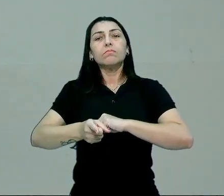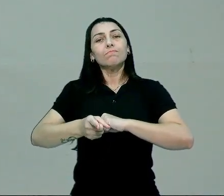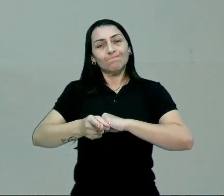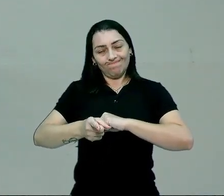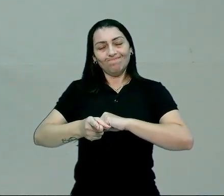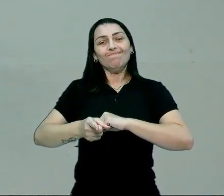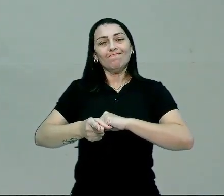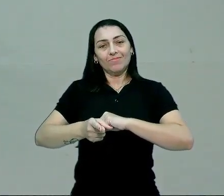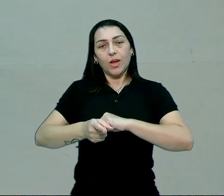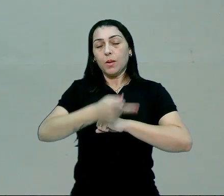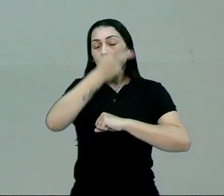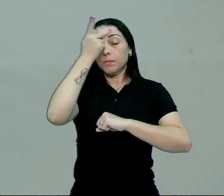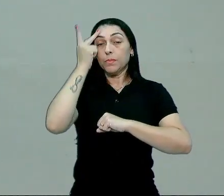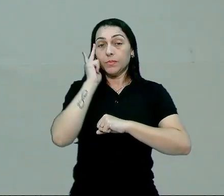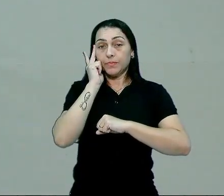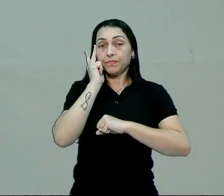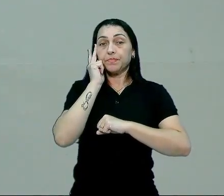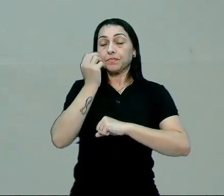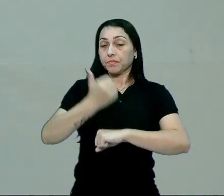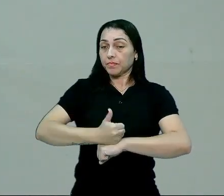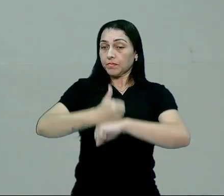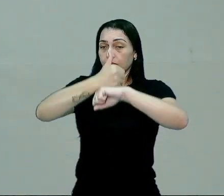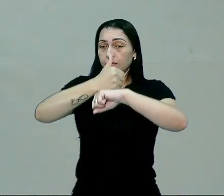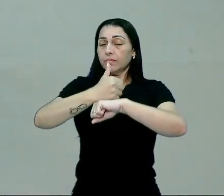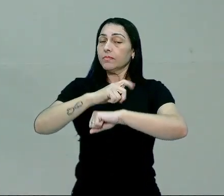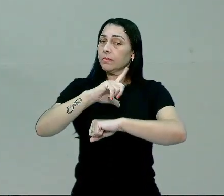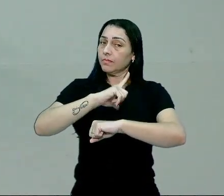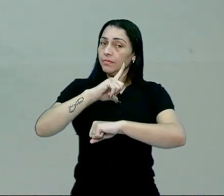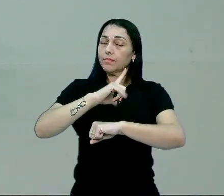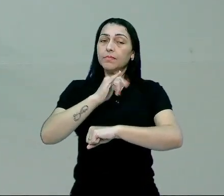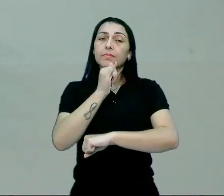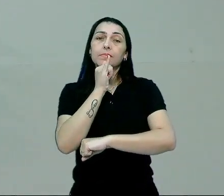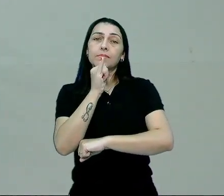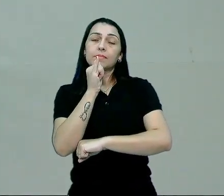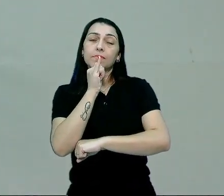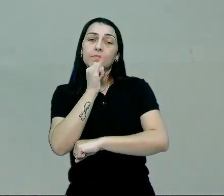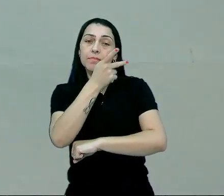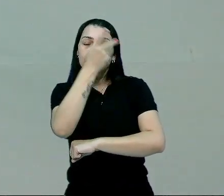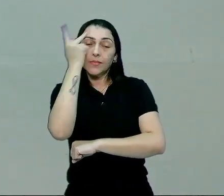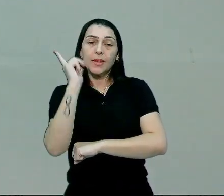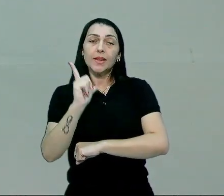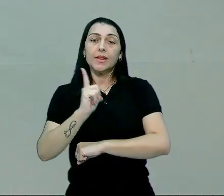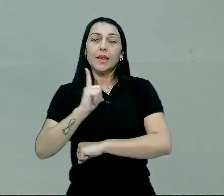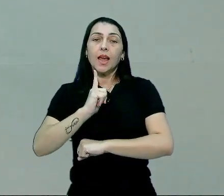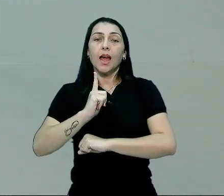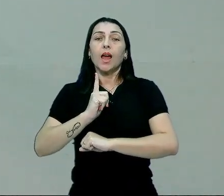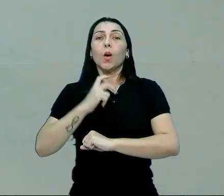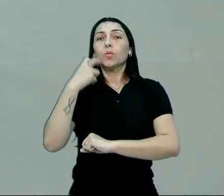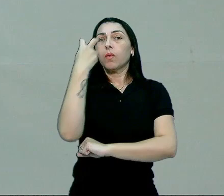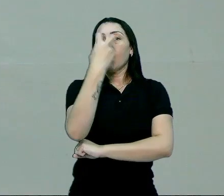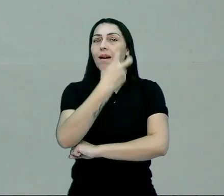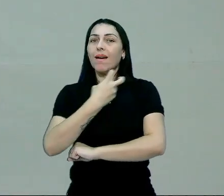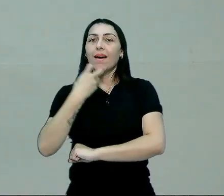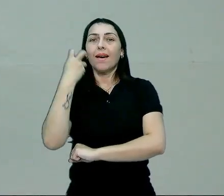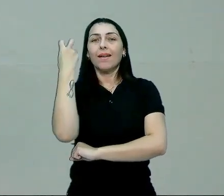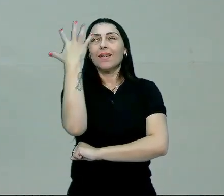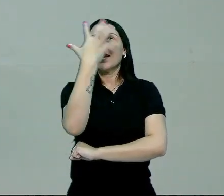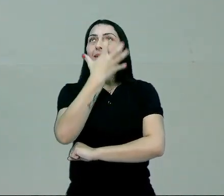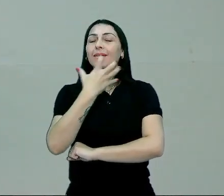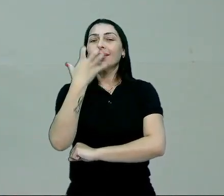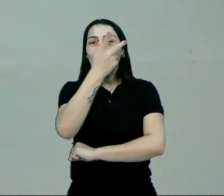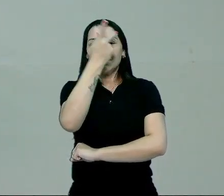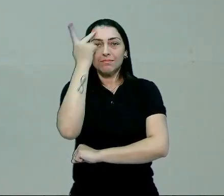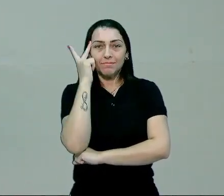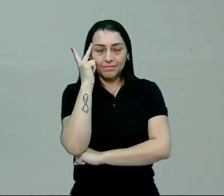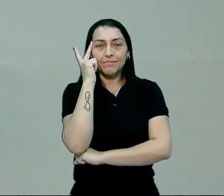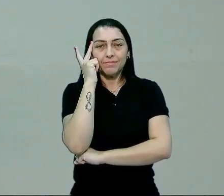carisma, que pode ser uma qualidade que a pessoa possui. Por exemplo, a pessoa, ela tem uma oratória que encanta as pessoas.